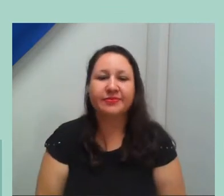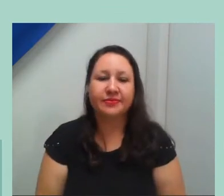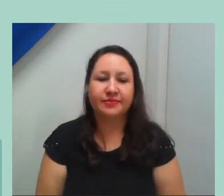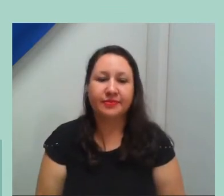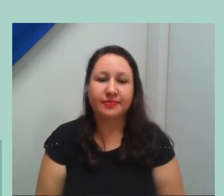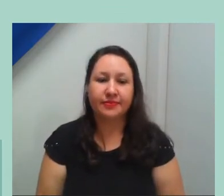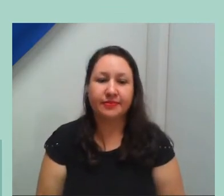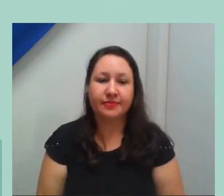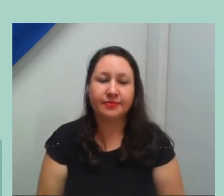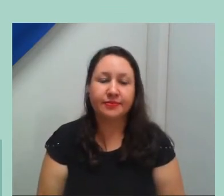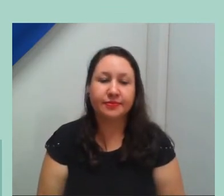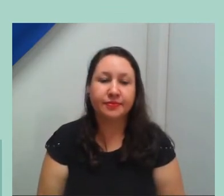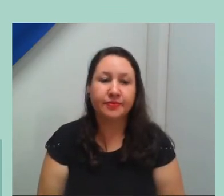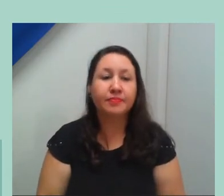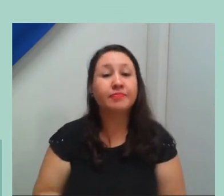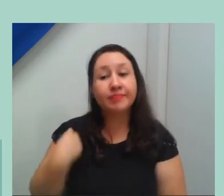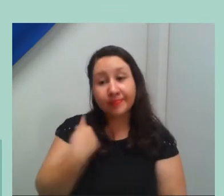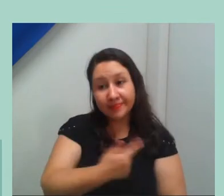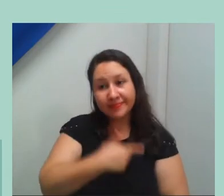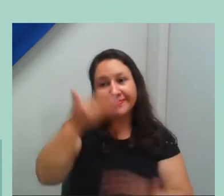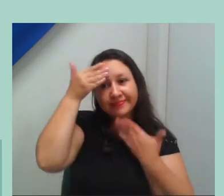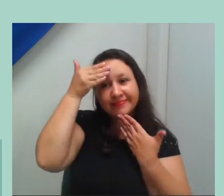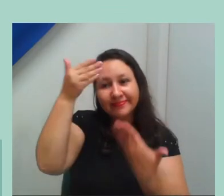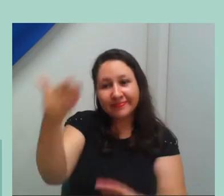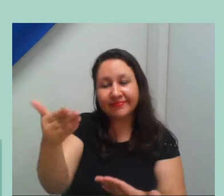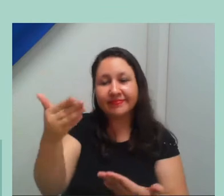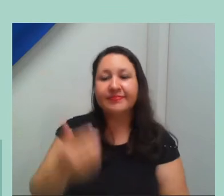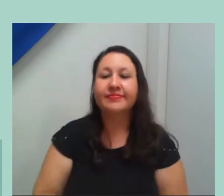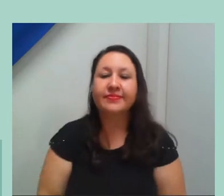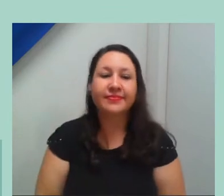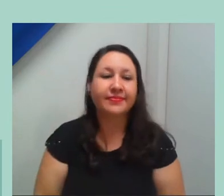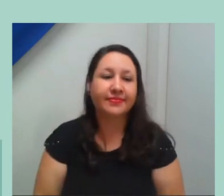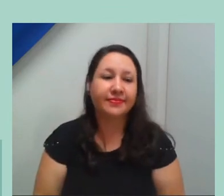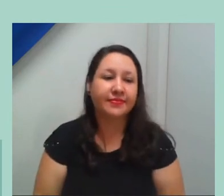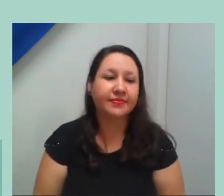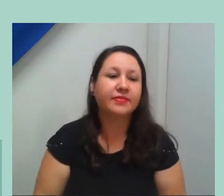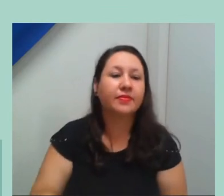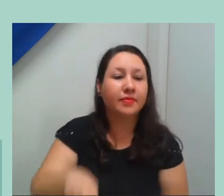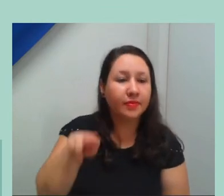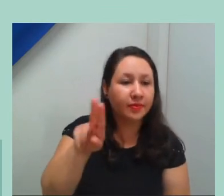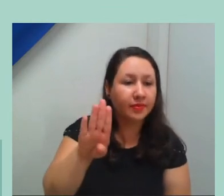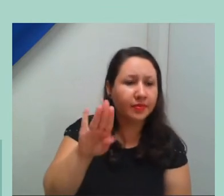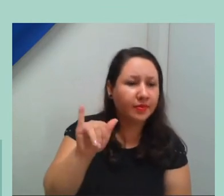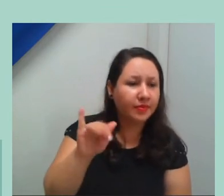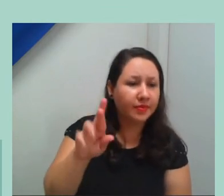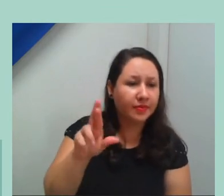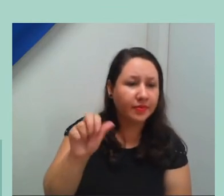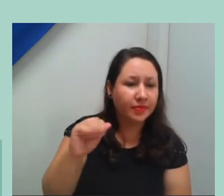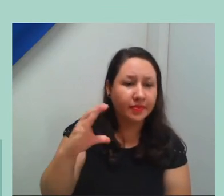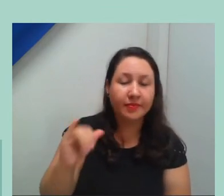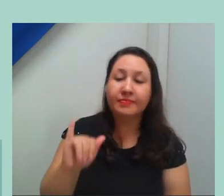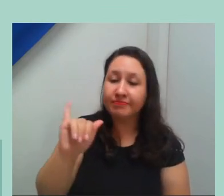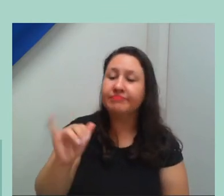Nós que agradecemos o Gracie pela sua presença e pelas suas palavras.